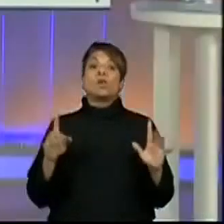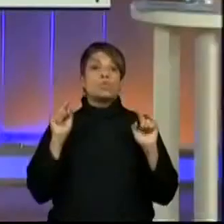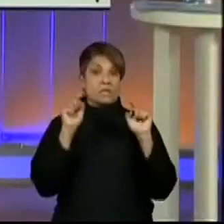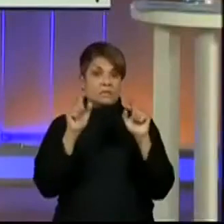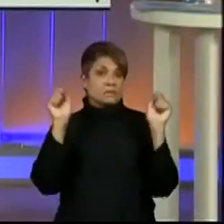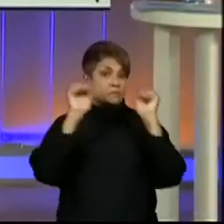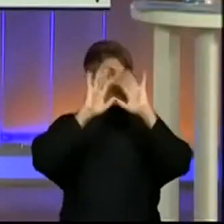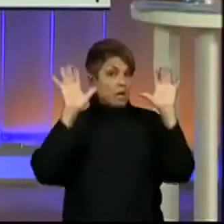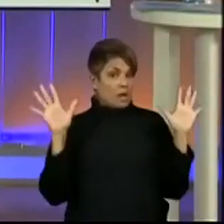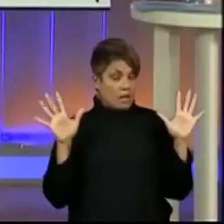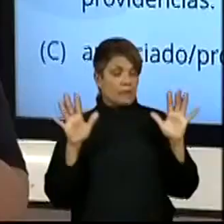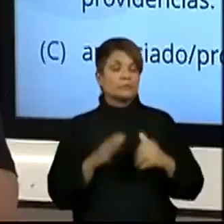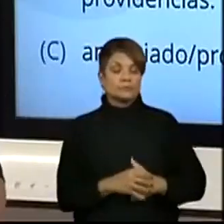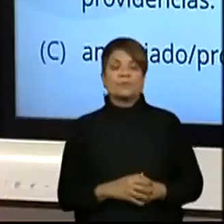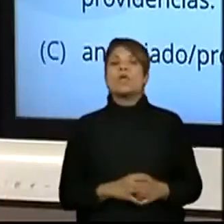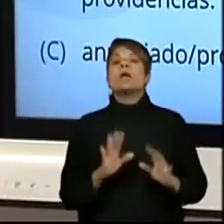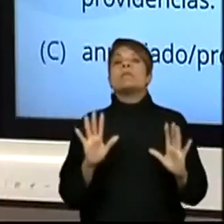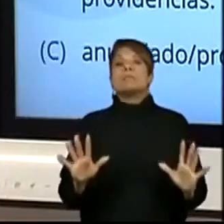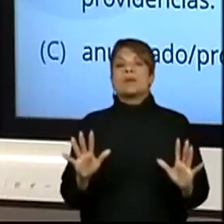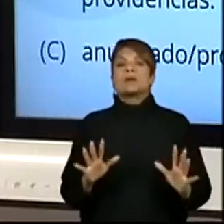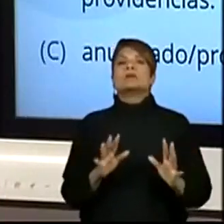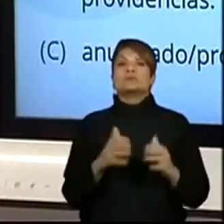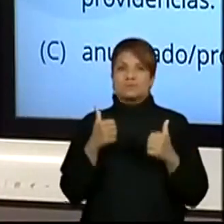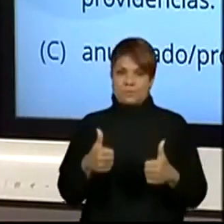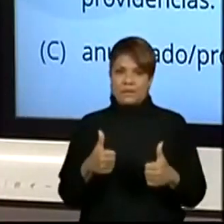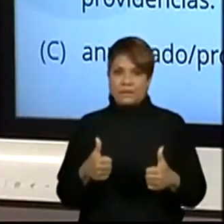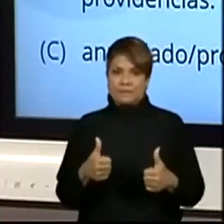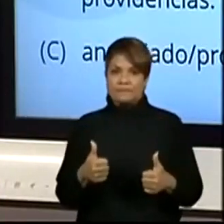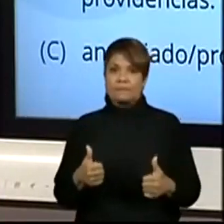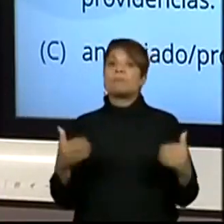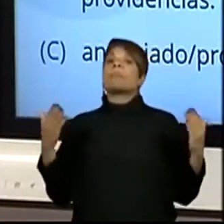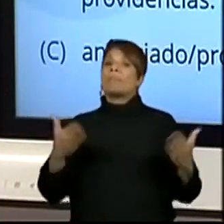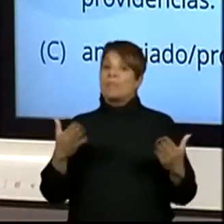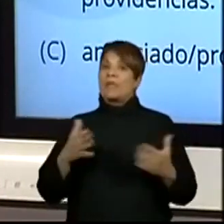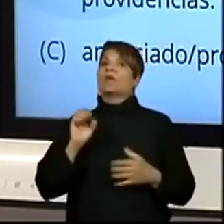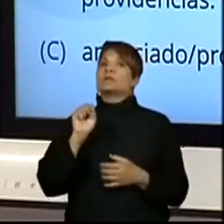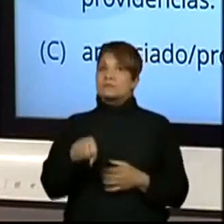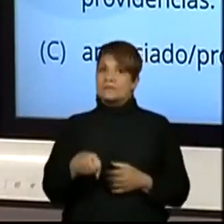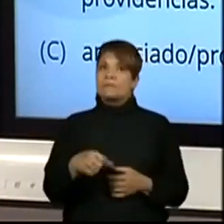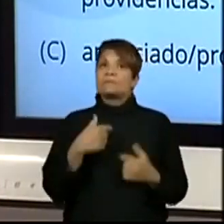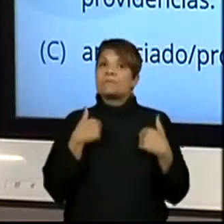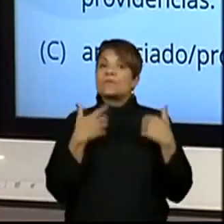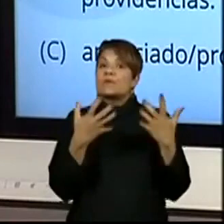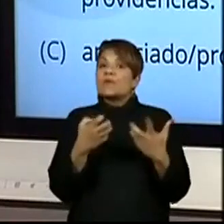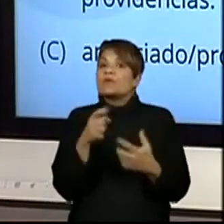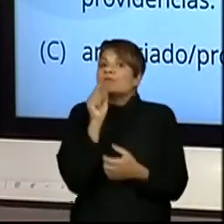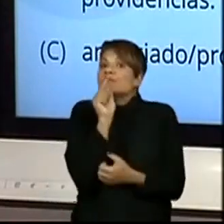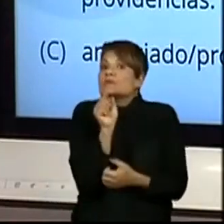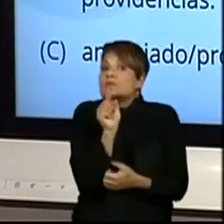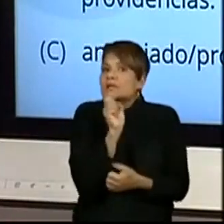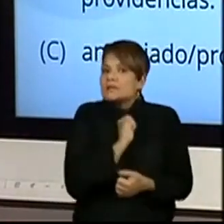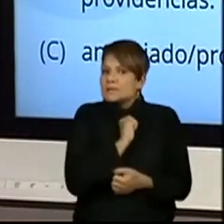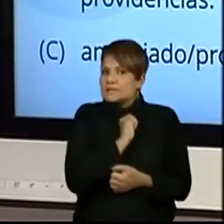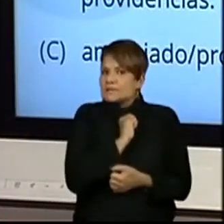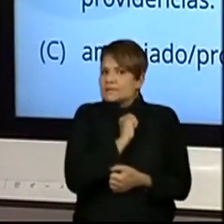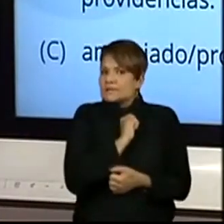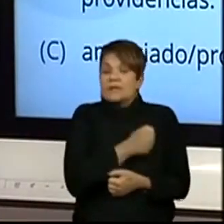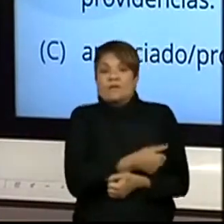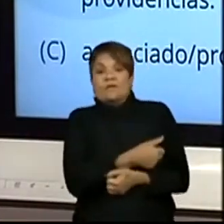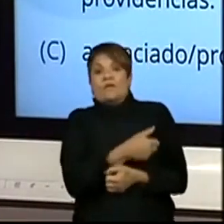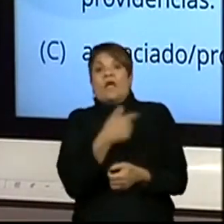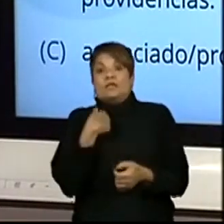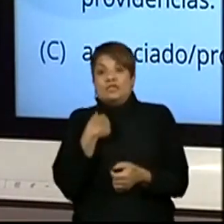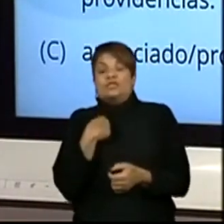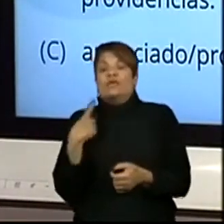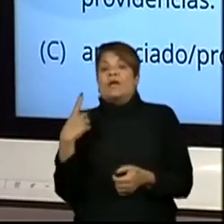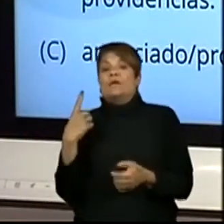ficar claro para vocês. Agora, tudo bem? Agora sim. Eu quero que vocês, agora nós vamos voltar para a